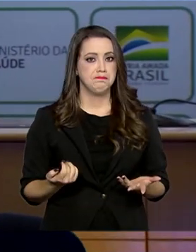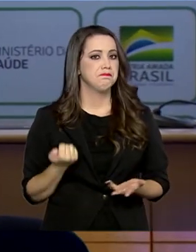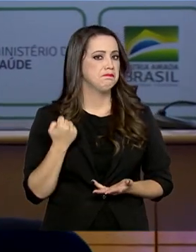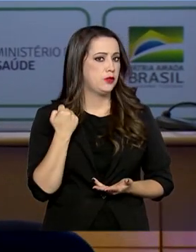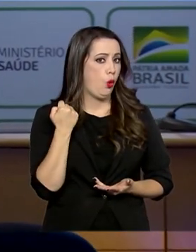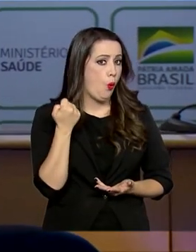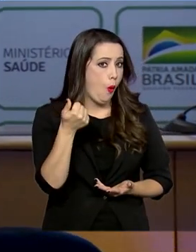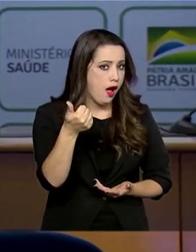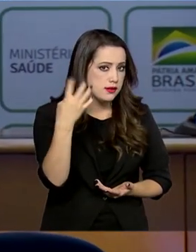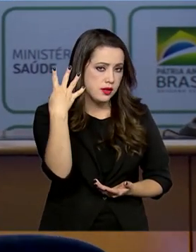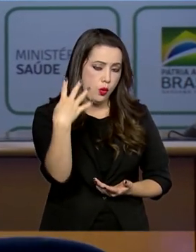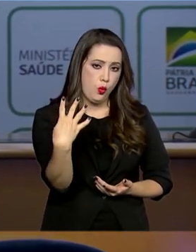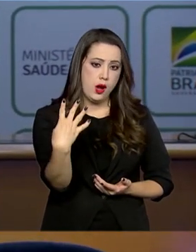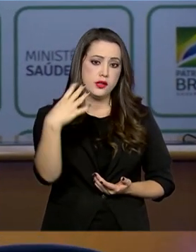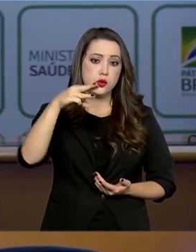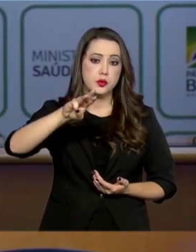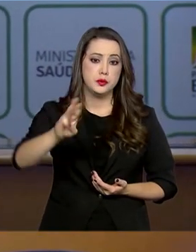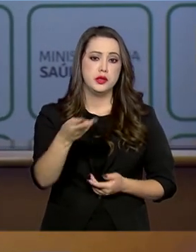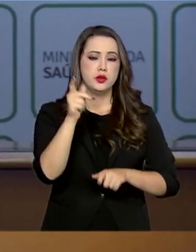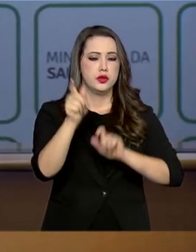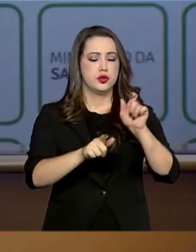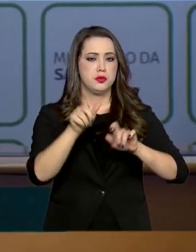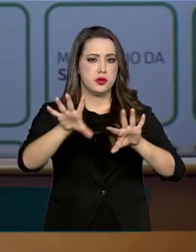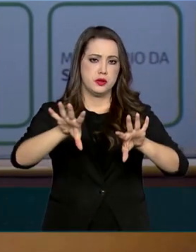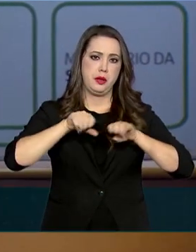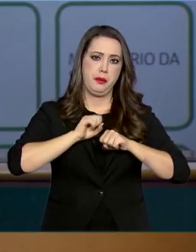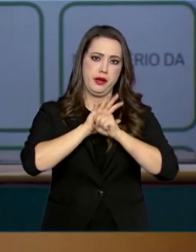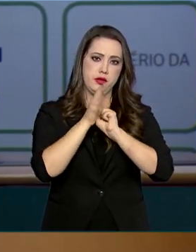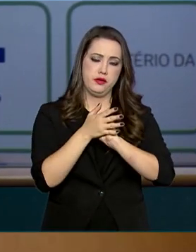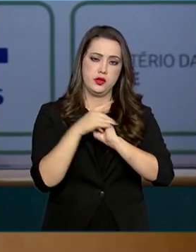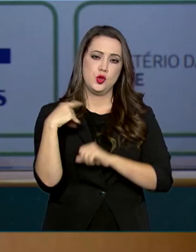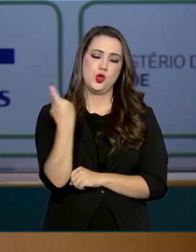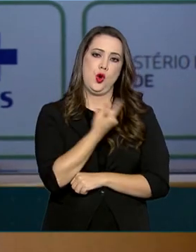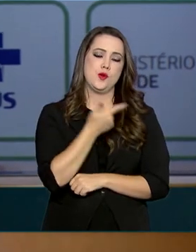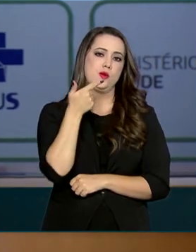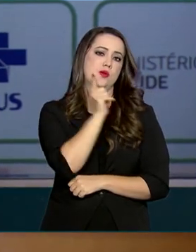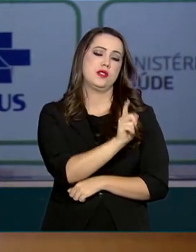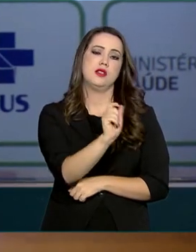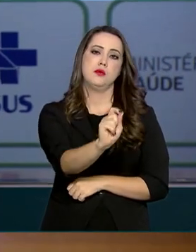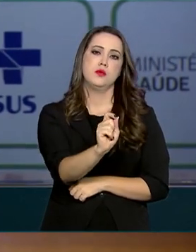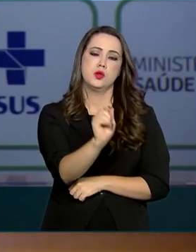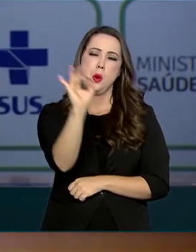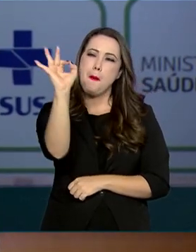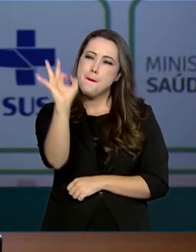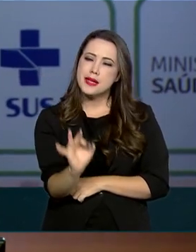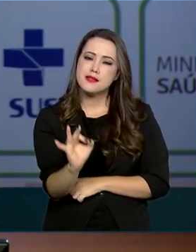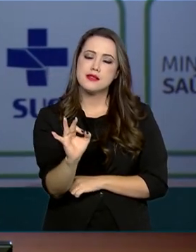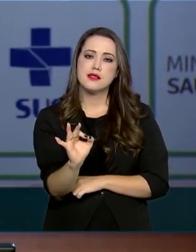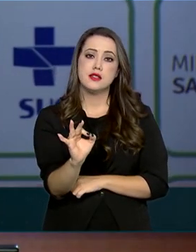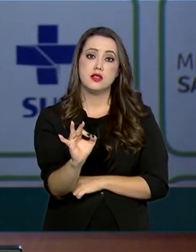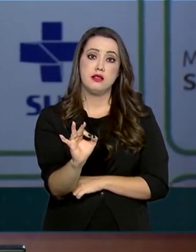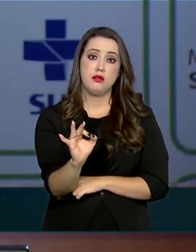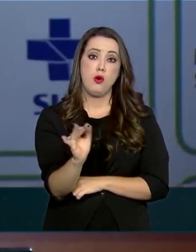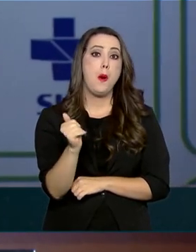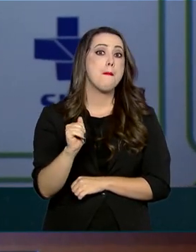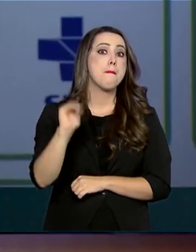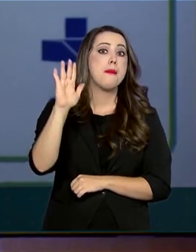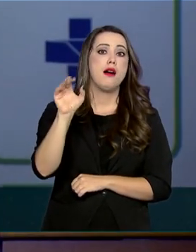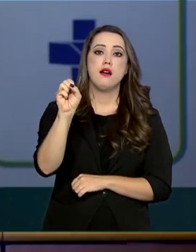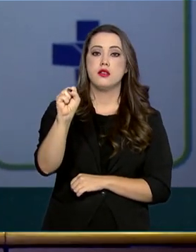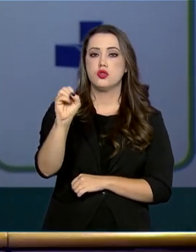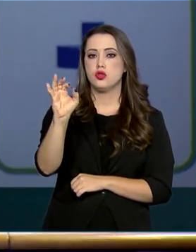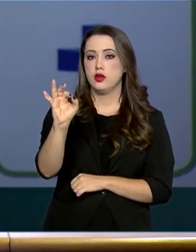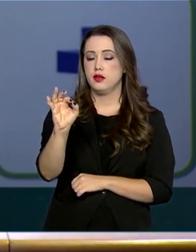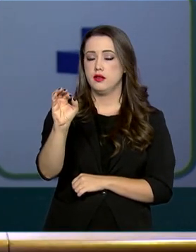infectados pelo coronavírus, nós atingimos um índice de mais de 80% de